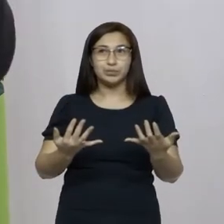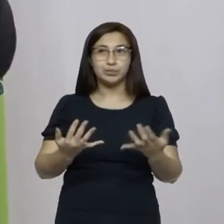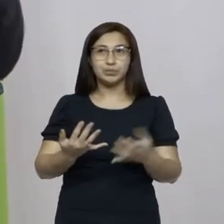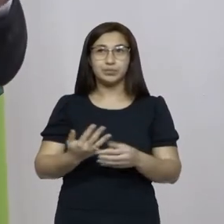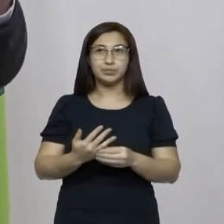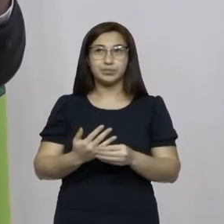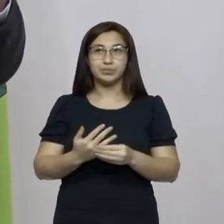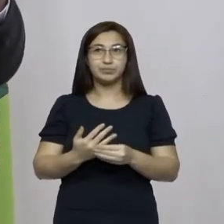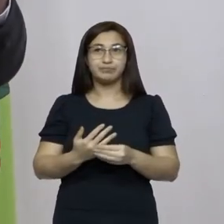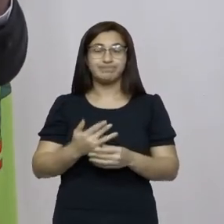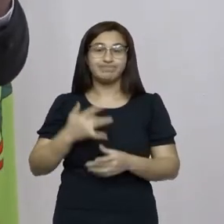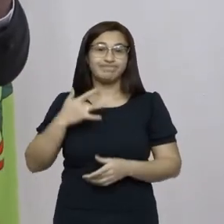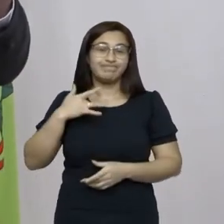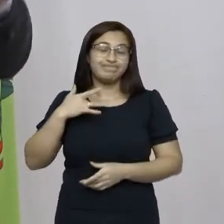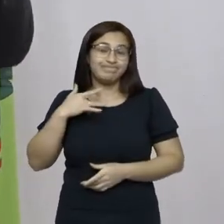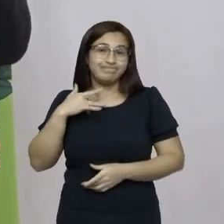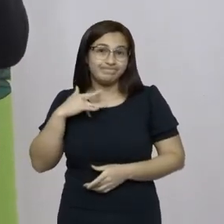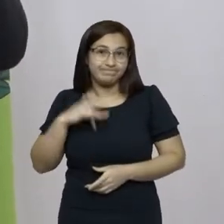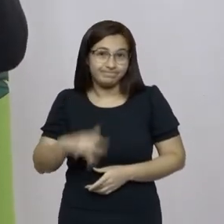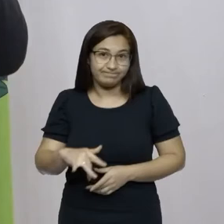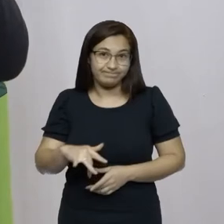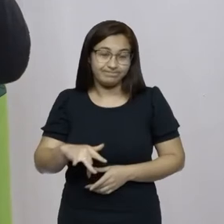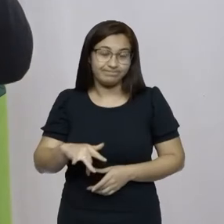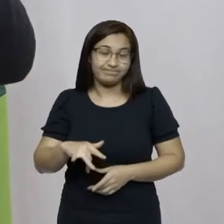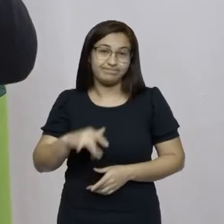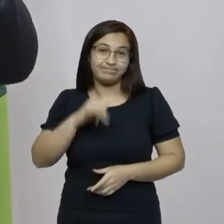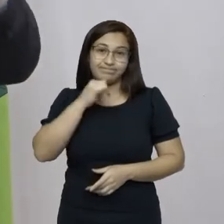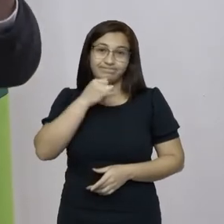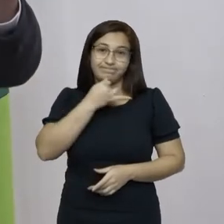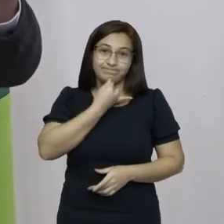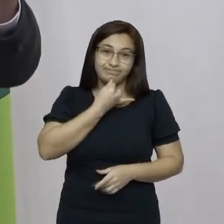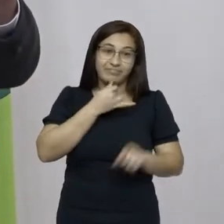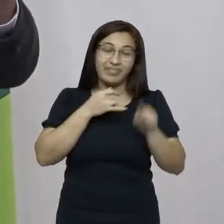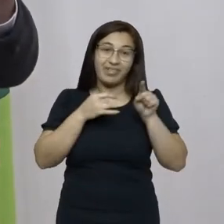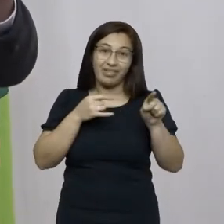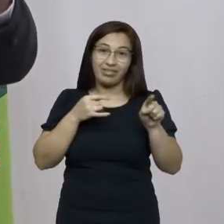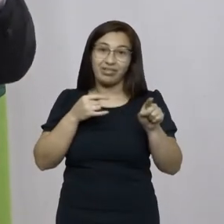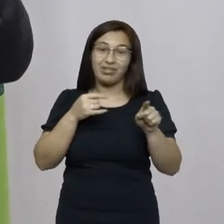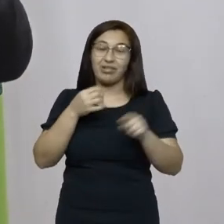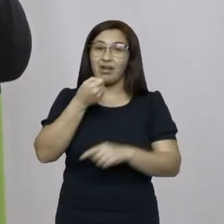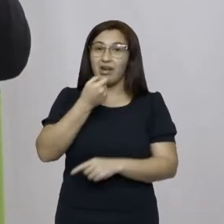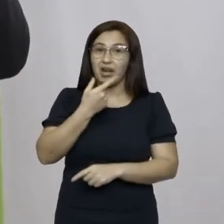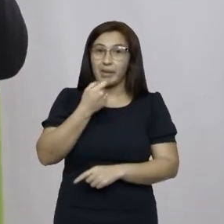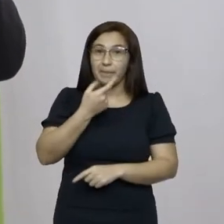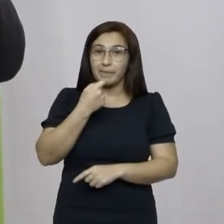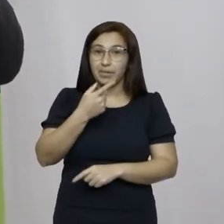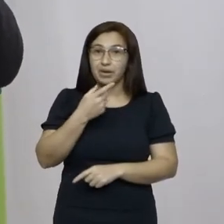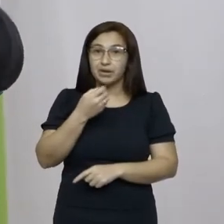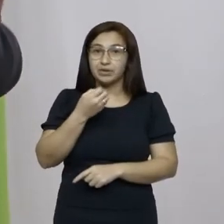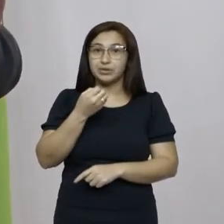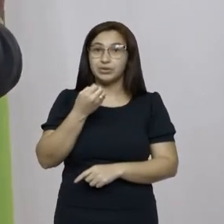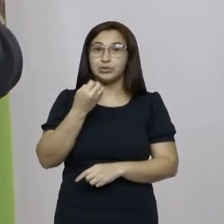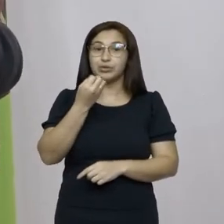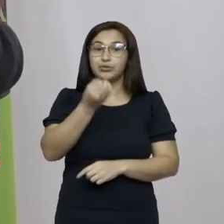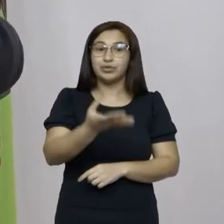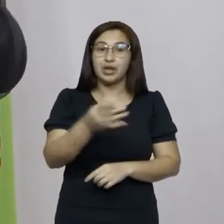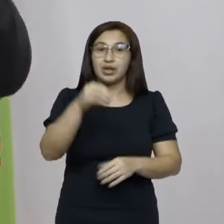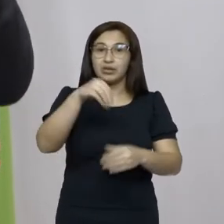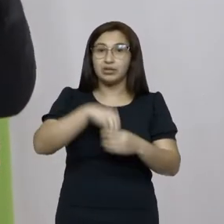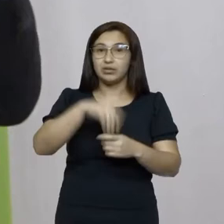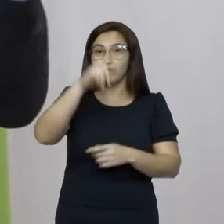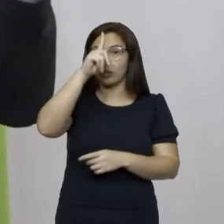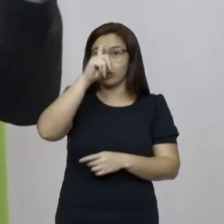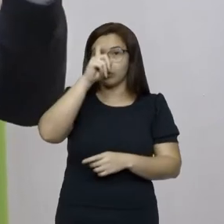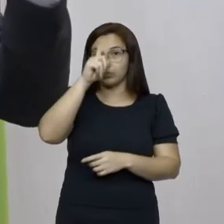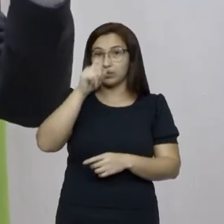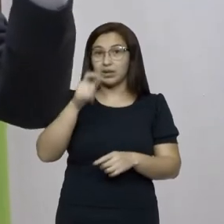infelizmente este remédio só é dado em hospitais e no